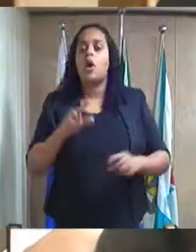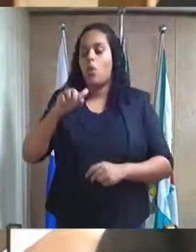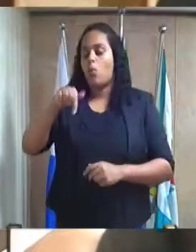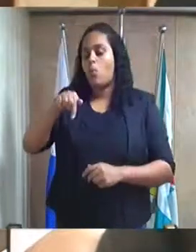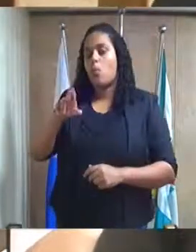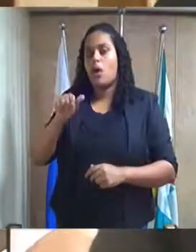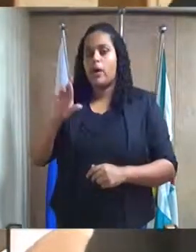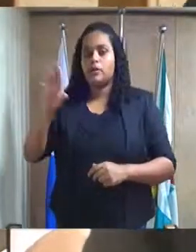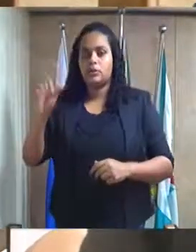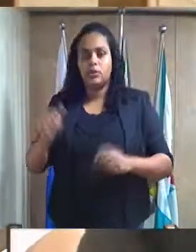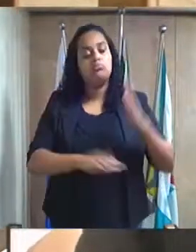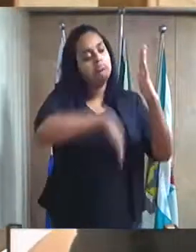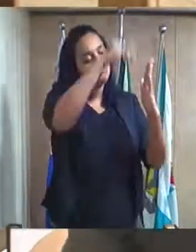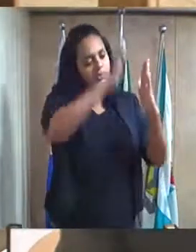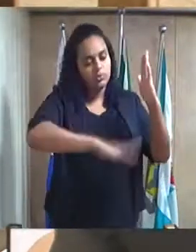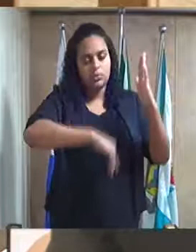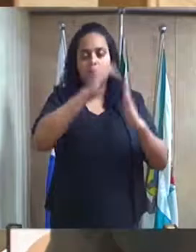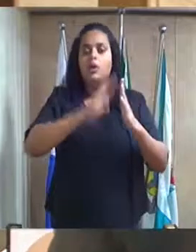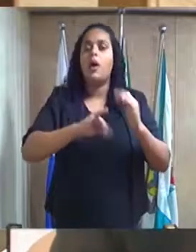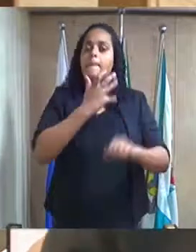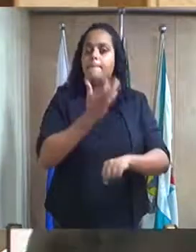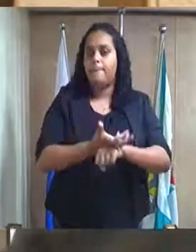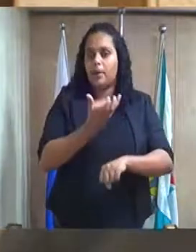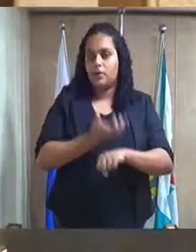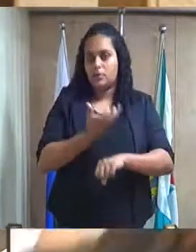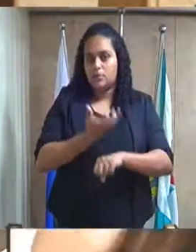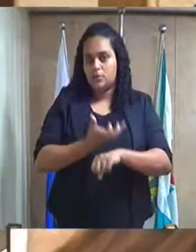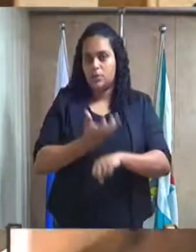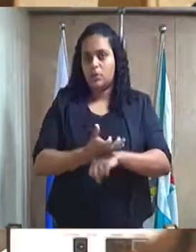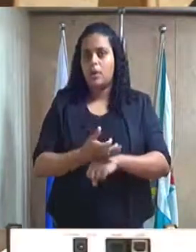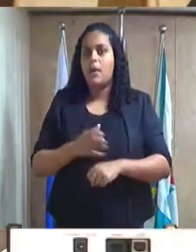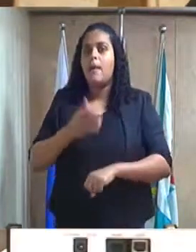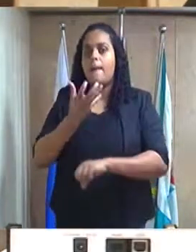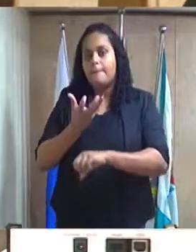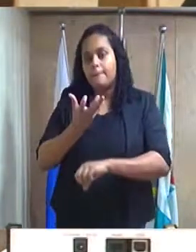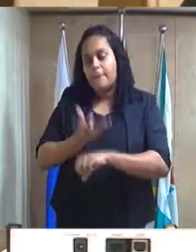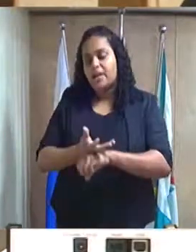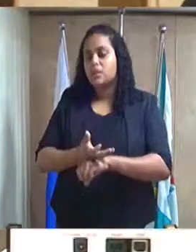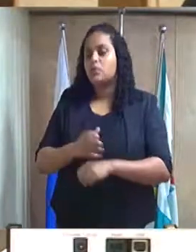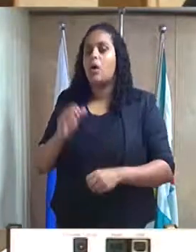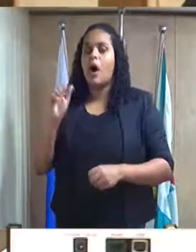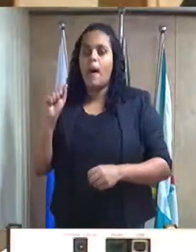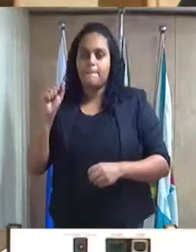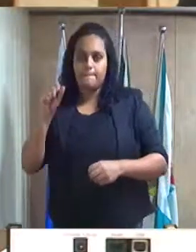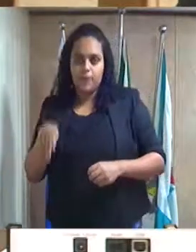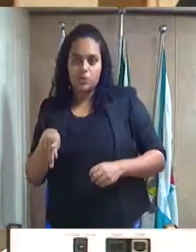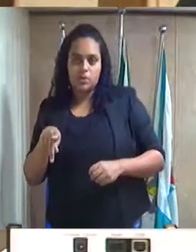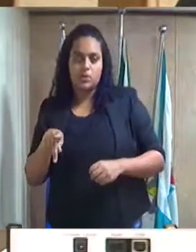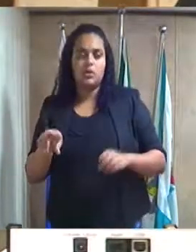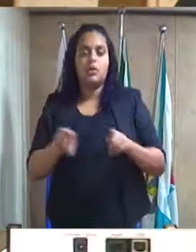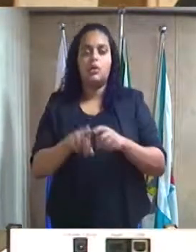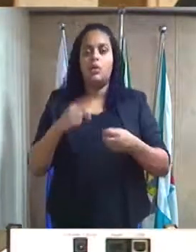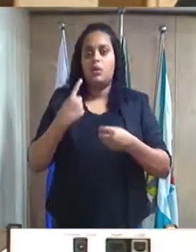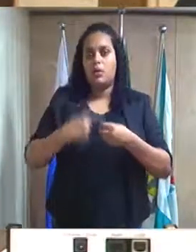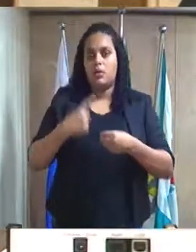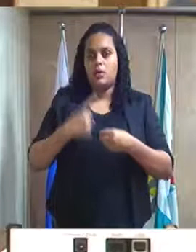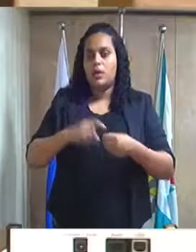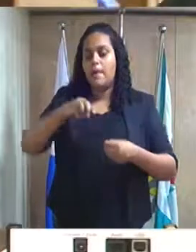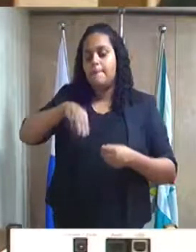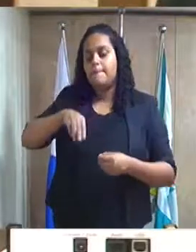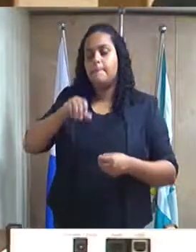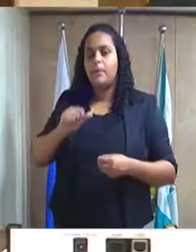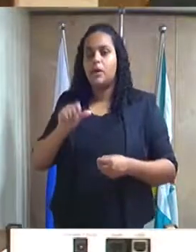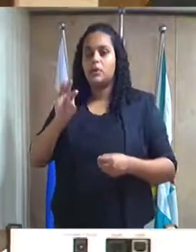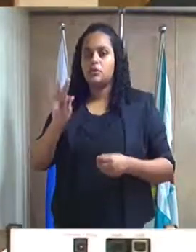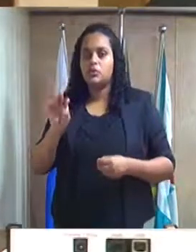serviços de pintura, na praça conhecida como Praça dos Aposentados, localizada no bairro Mantiqueira,